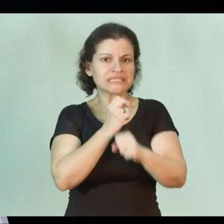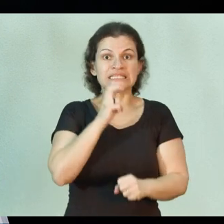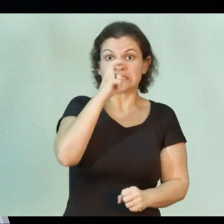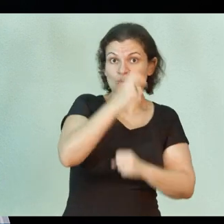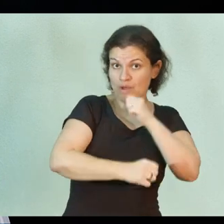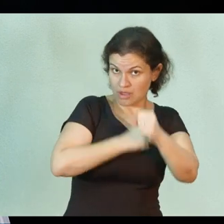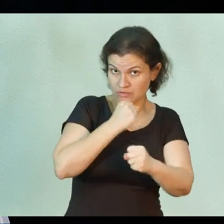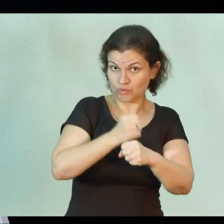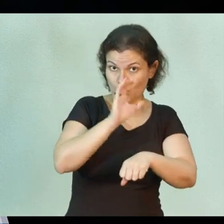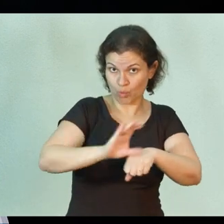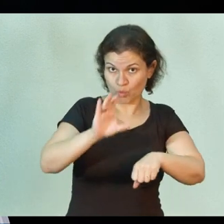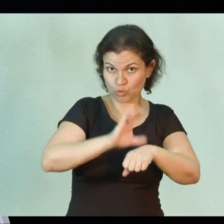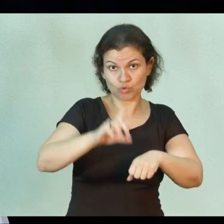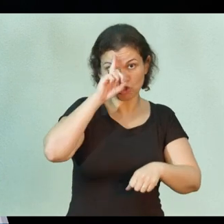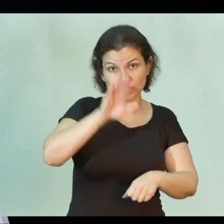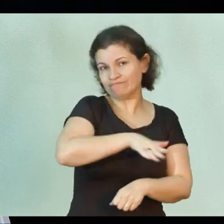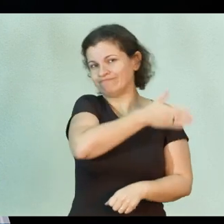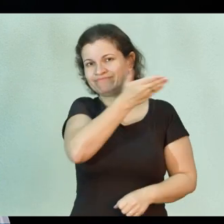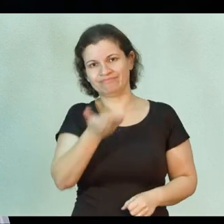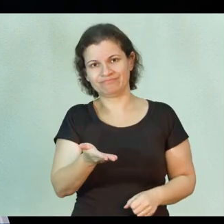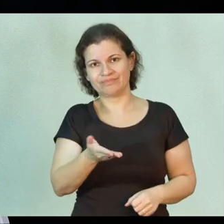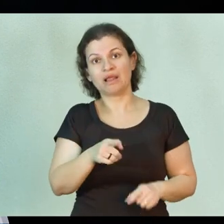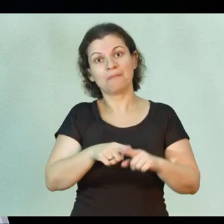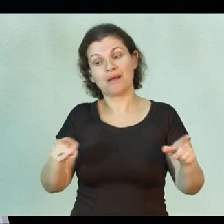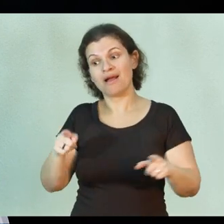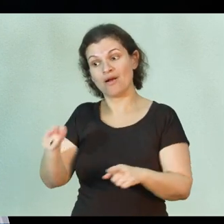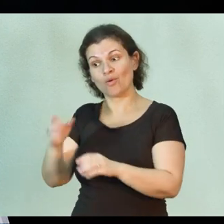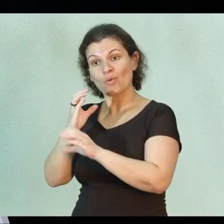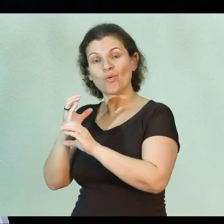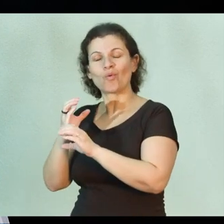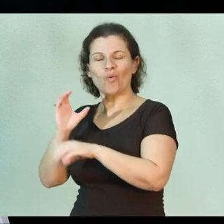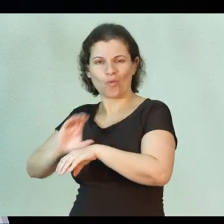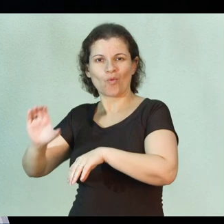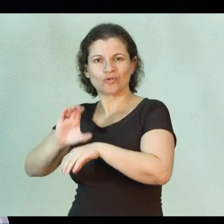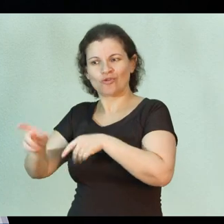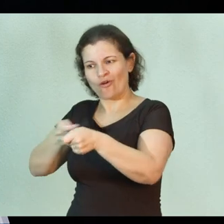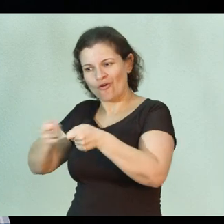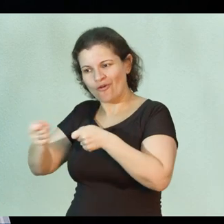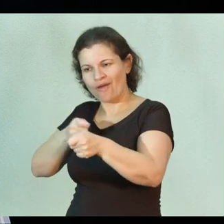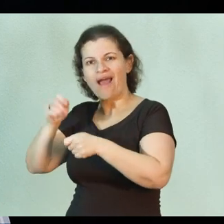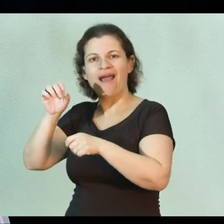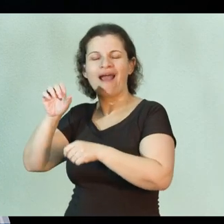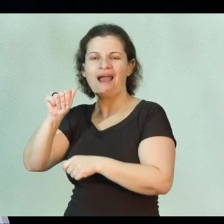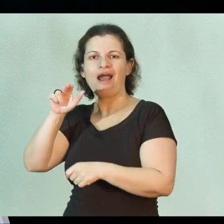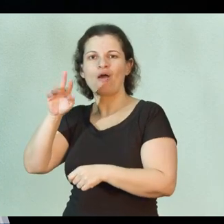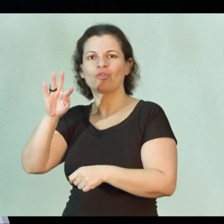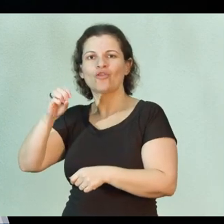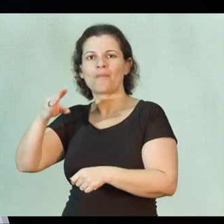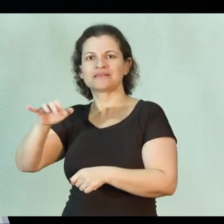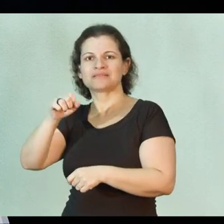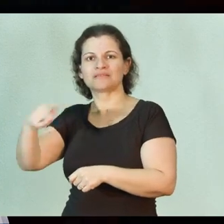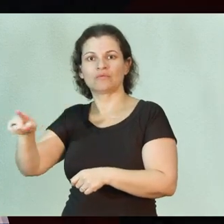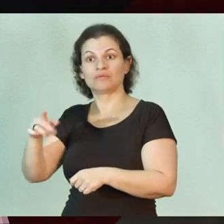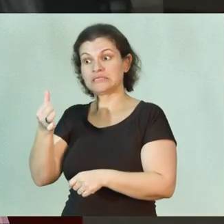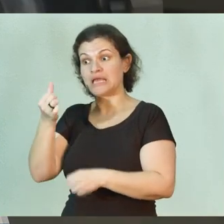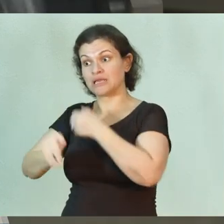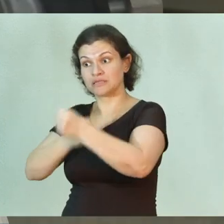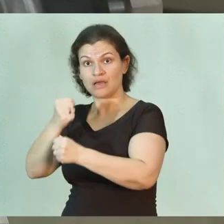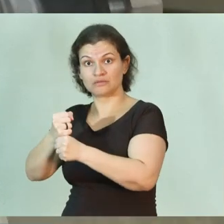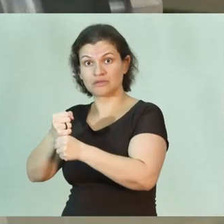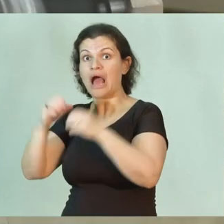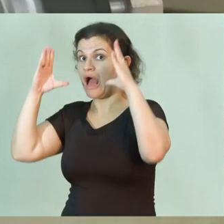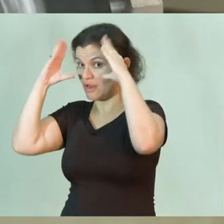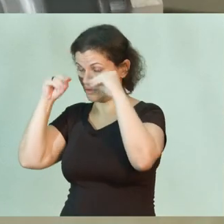em período integral. Já o curso de Engenharia de Controle e Automação é um curso de 6 anos em período